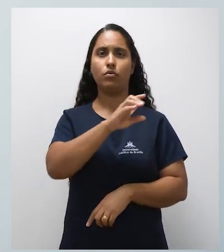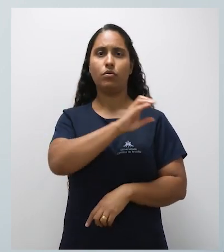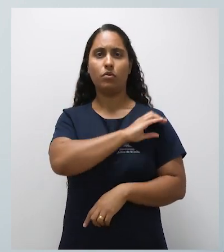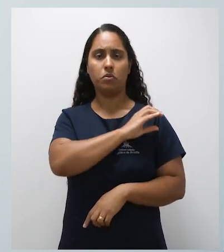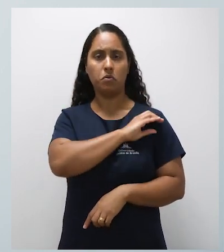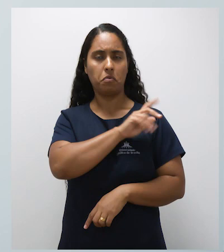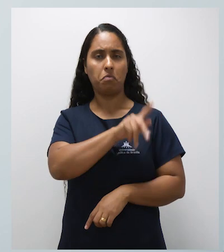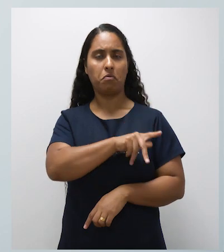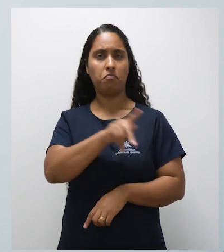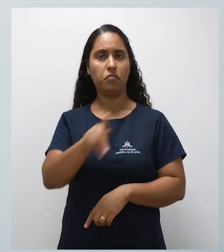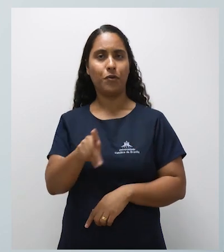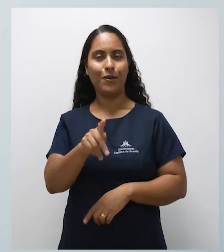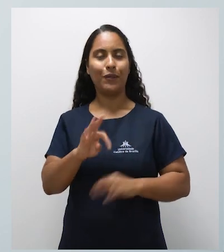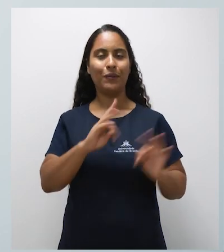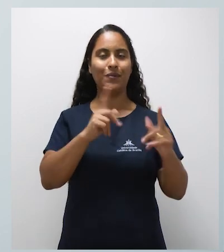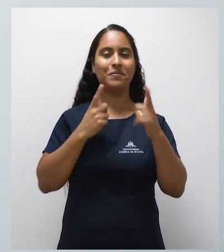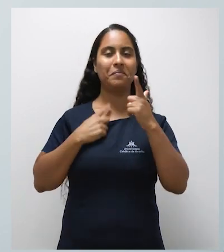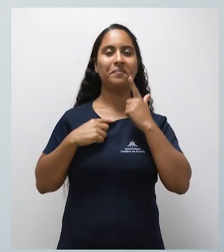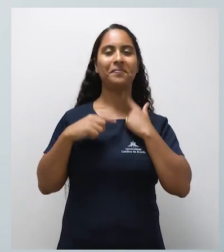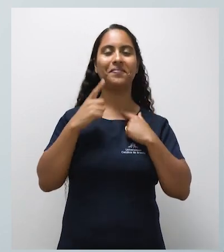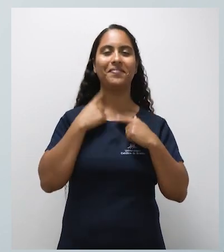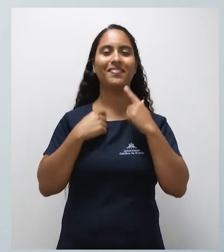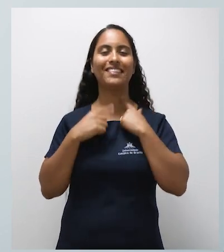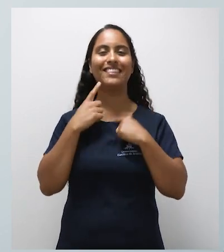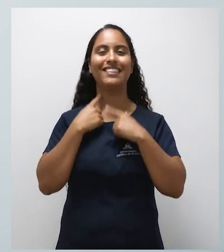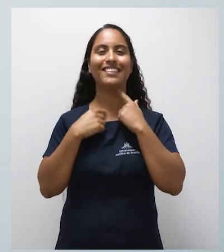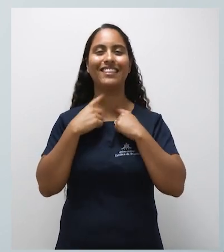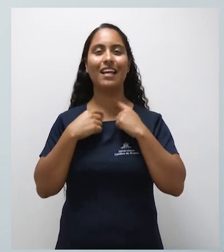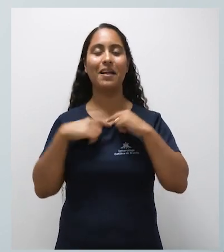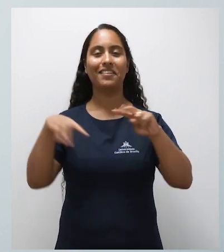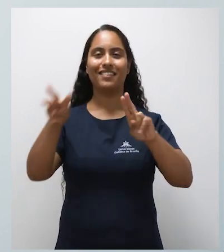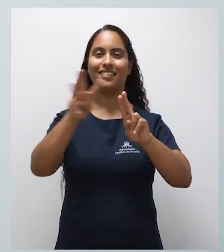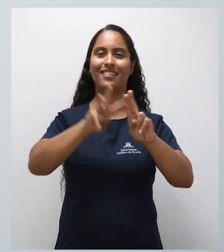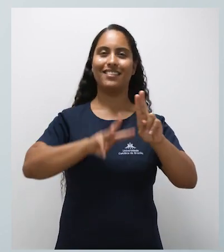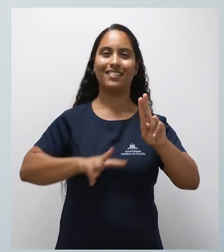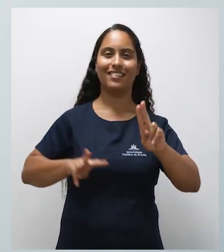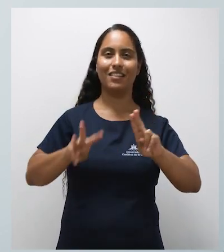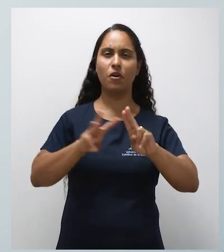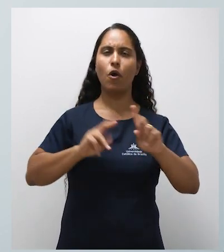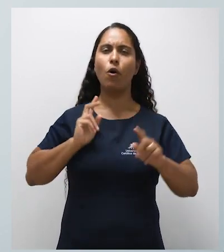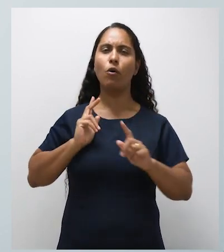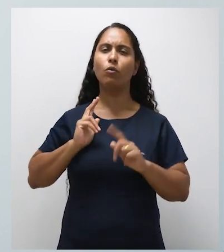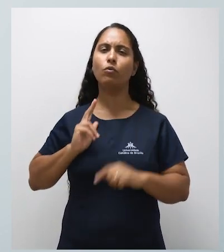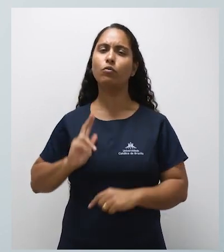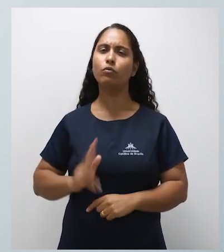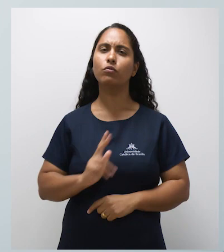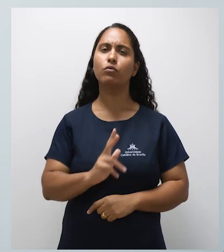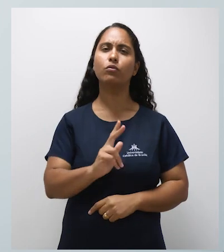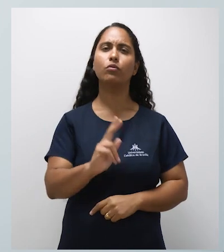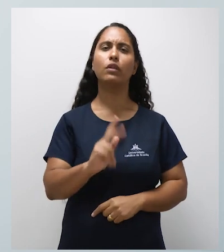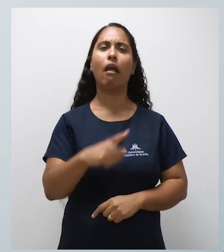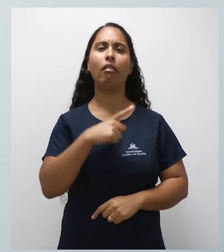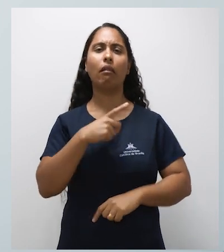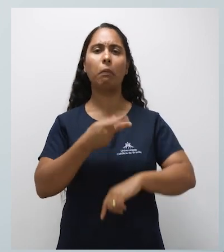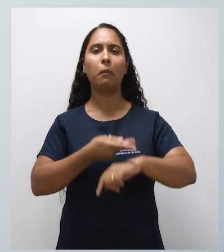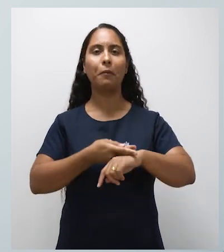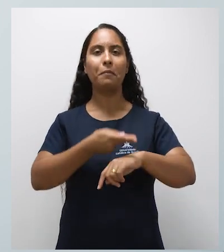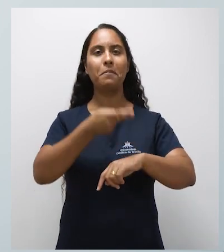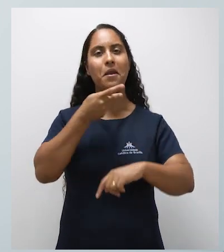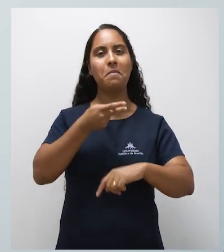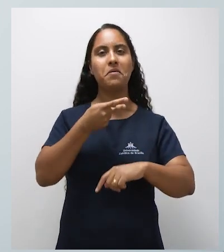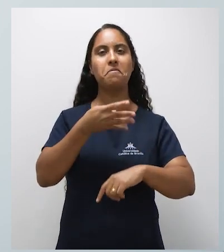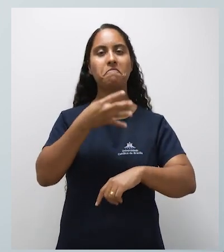diretores, coordenadores e professores, desejamos que a Universidade Católica de Brasília